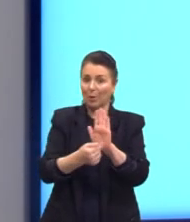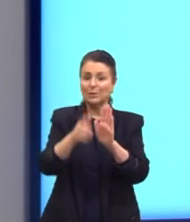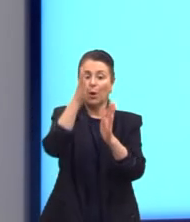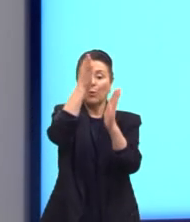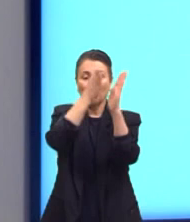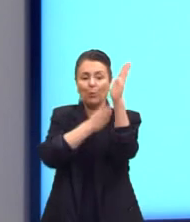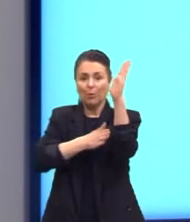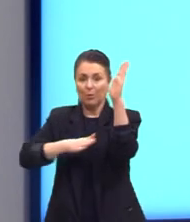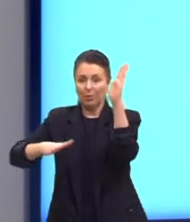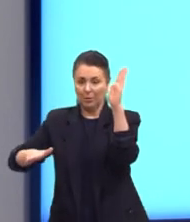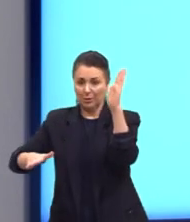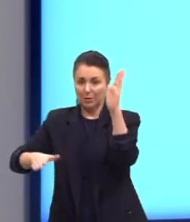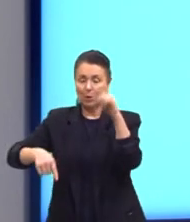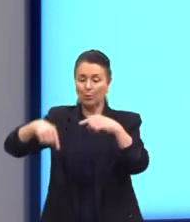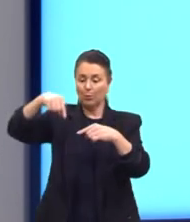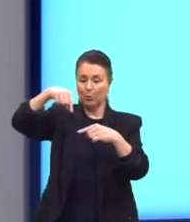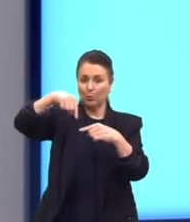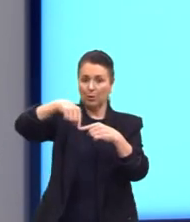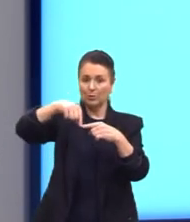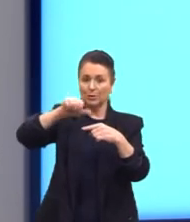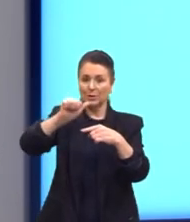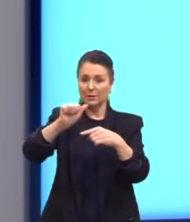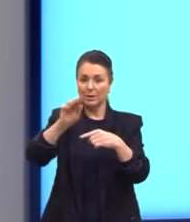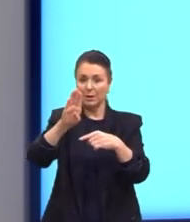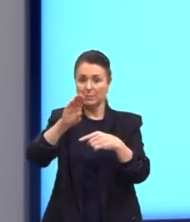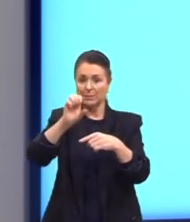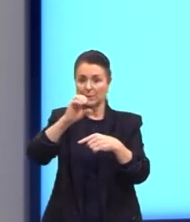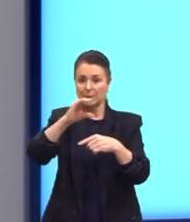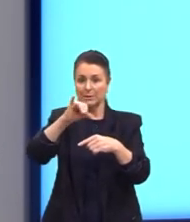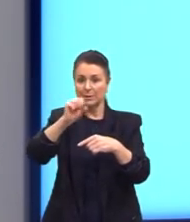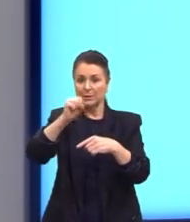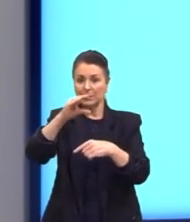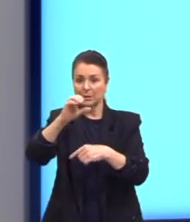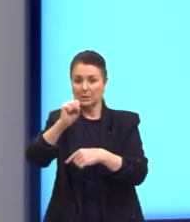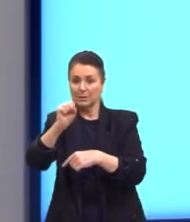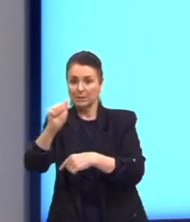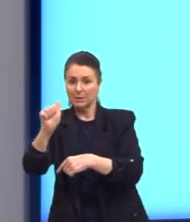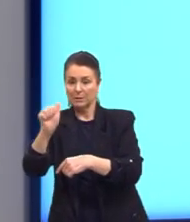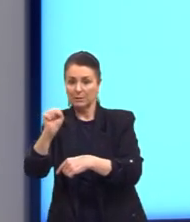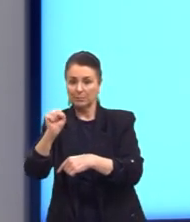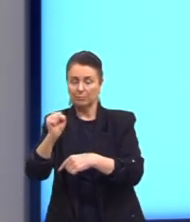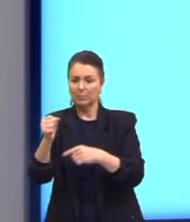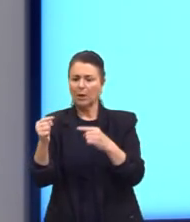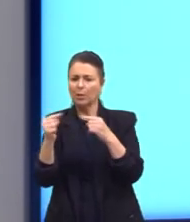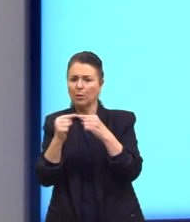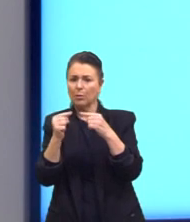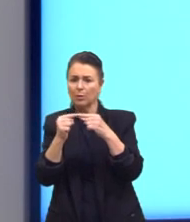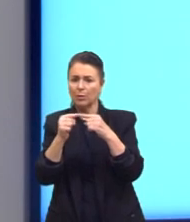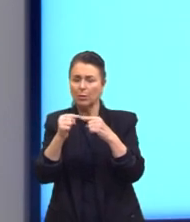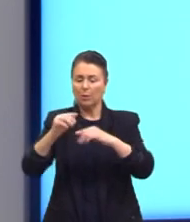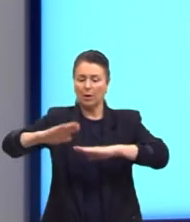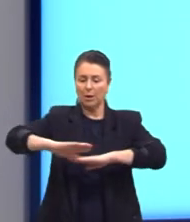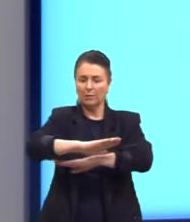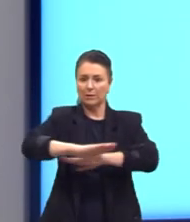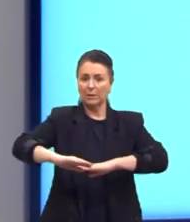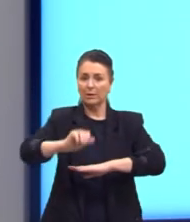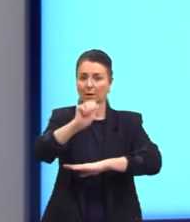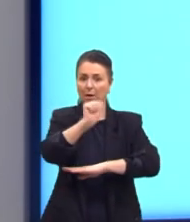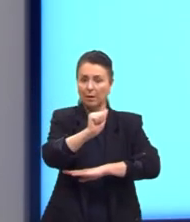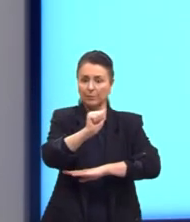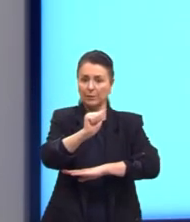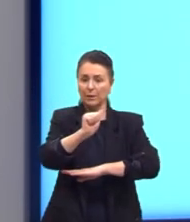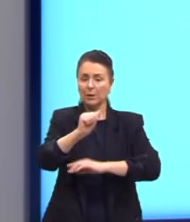cujo eixo das abcissas coincide com a Avenida A e o eixo das ordenadas com a Rua 1,